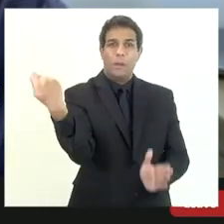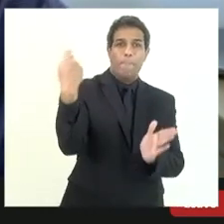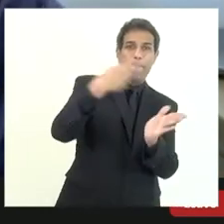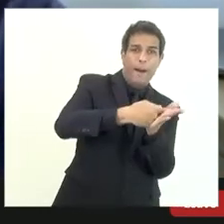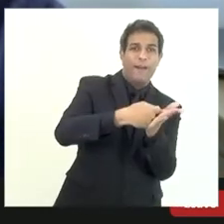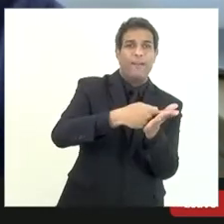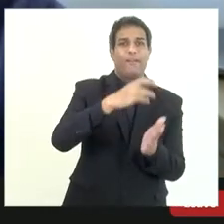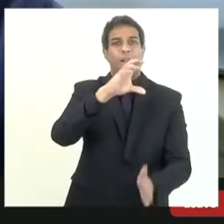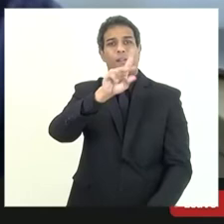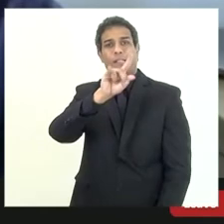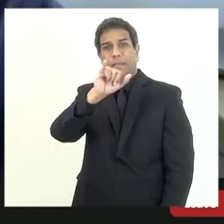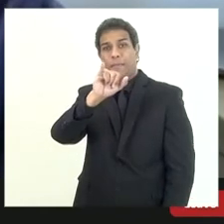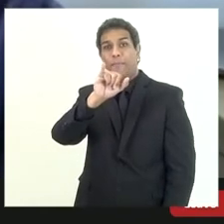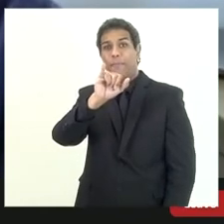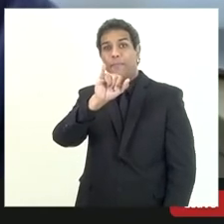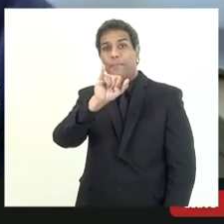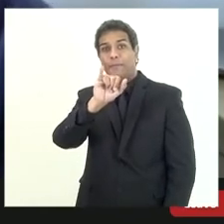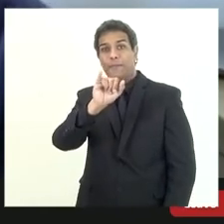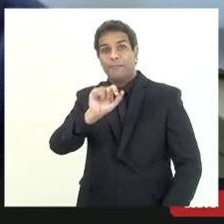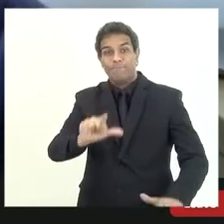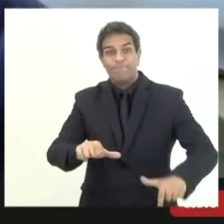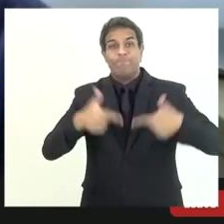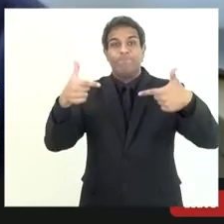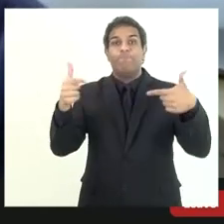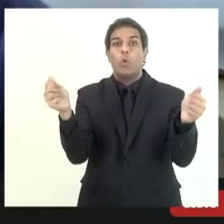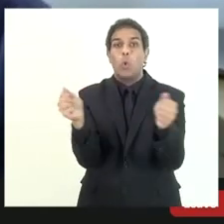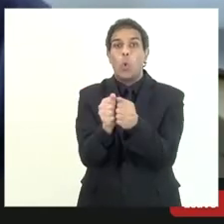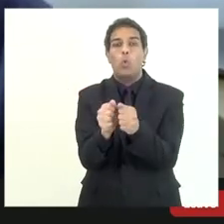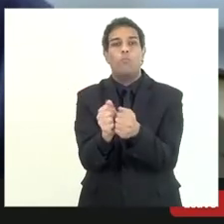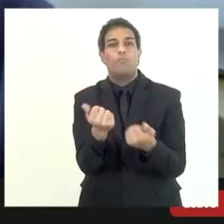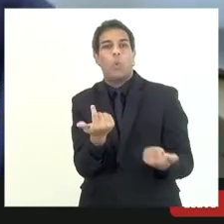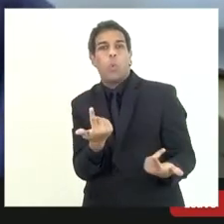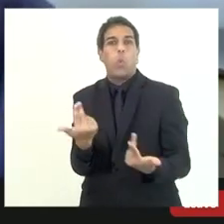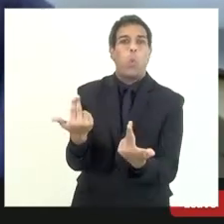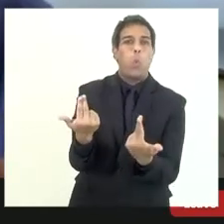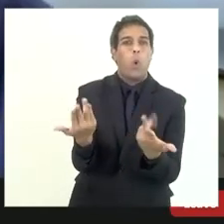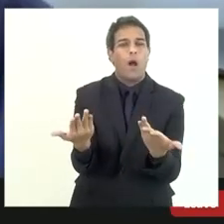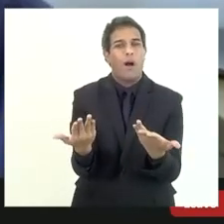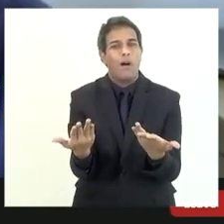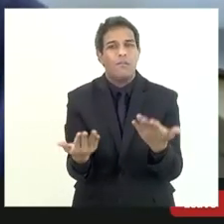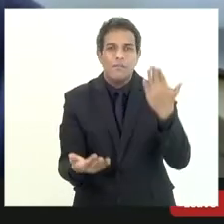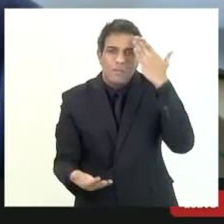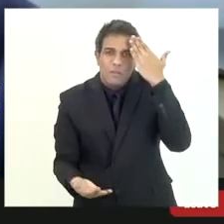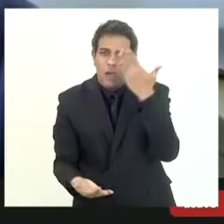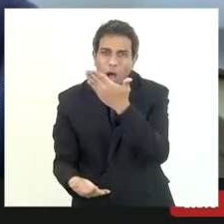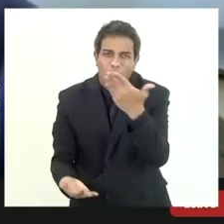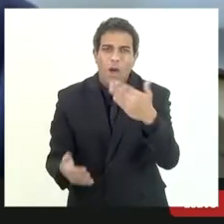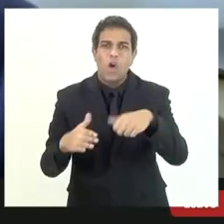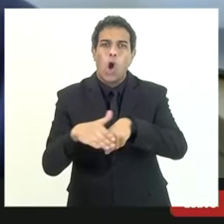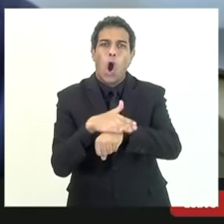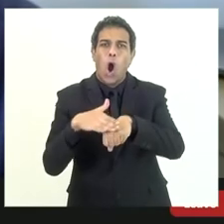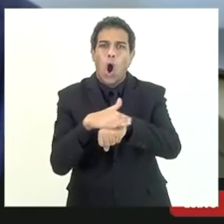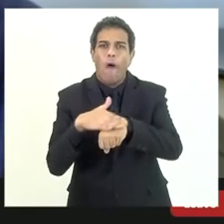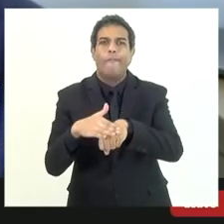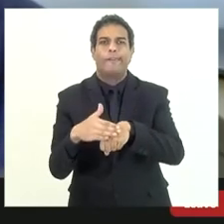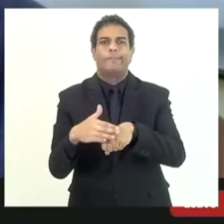CPI entrar firme também nesse sentido então queria que o senhor conversasse